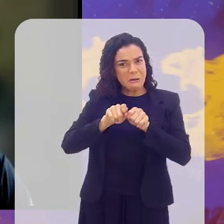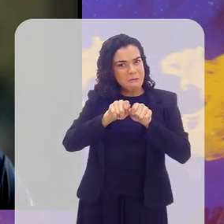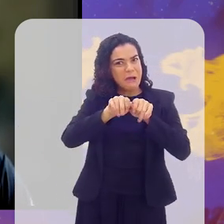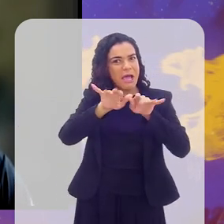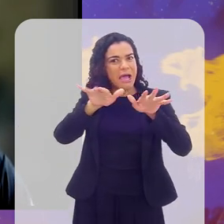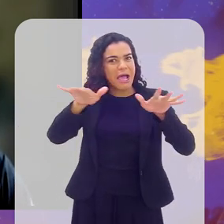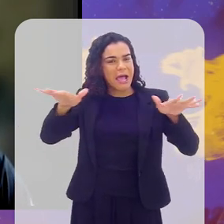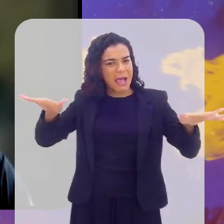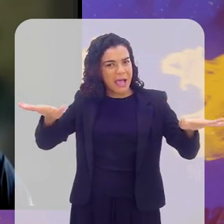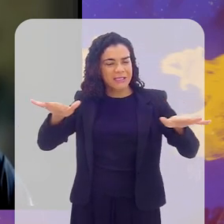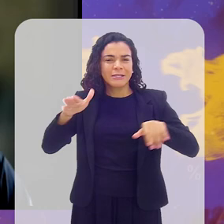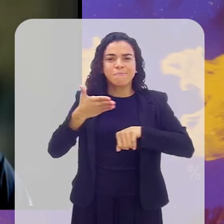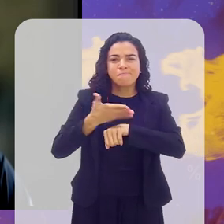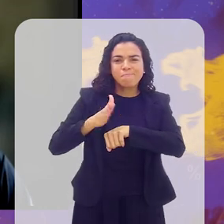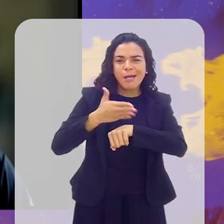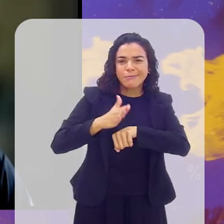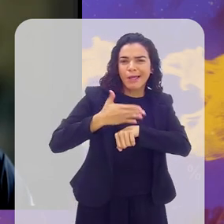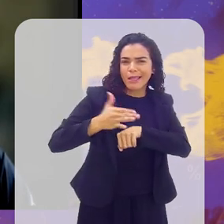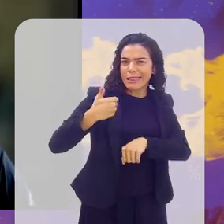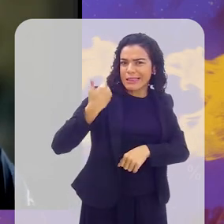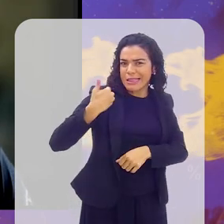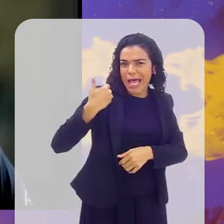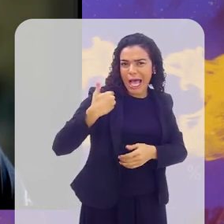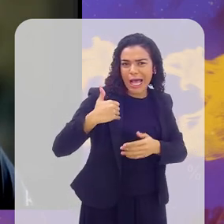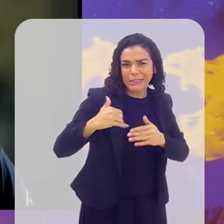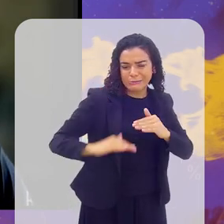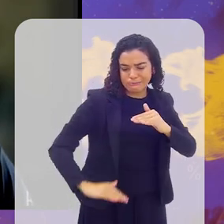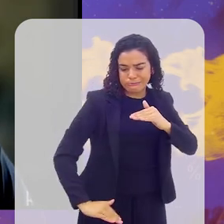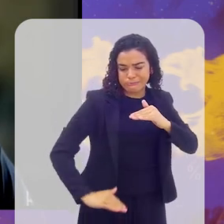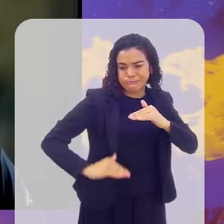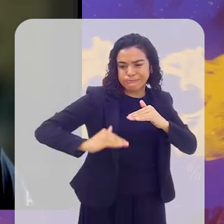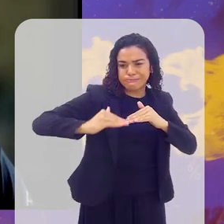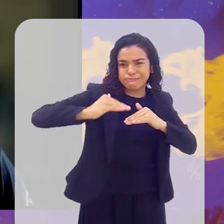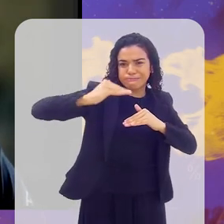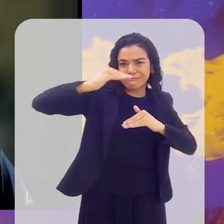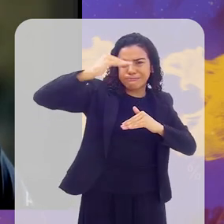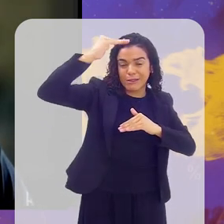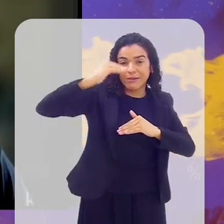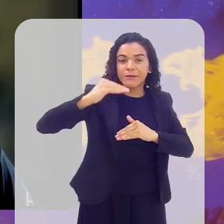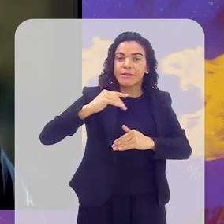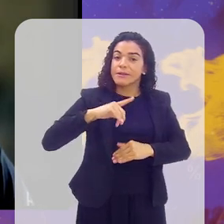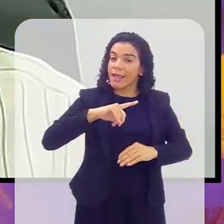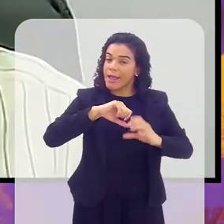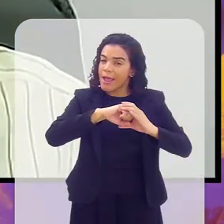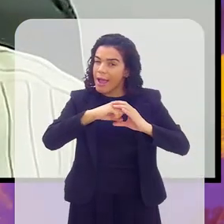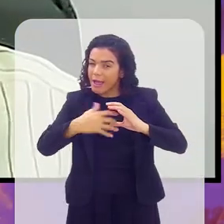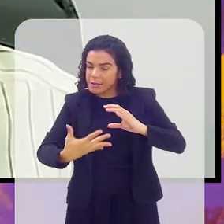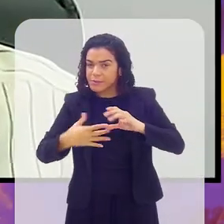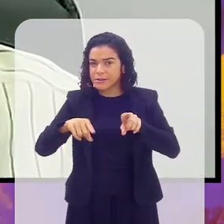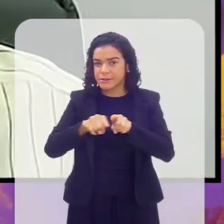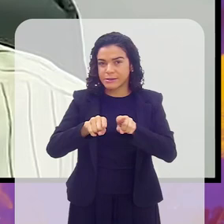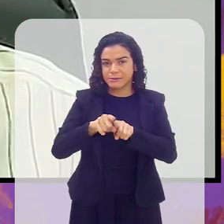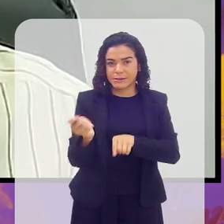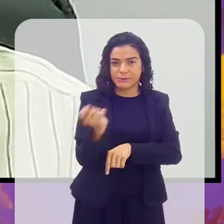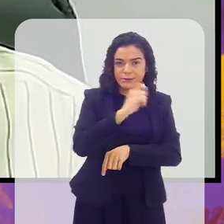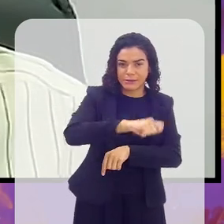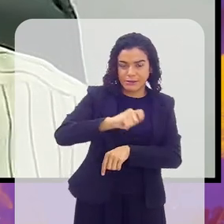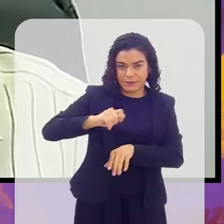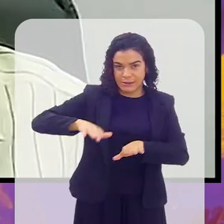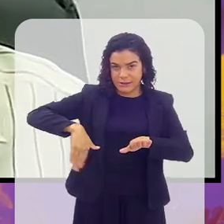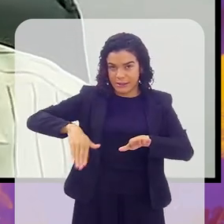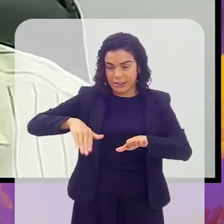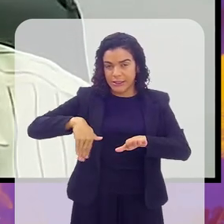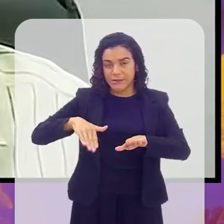sendo praticado pelas mais diversas faixas etárias. Mas tem outros aspectos no beat tênis. que ele também gera uma